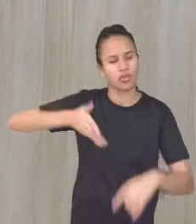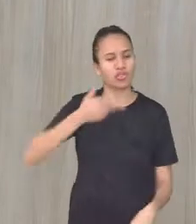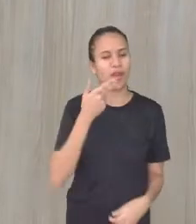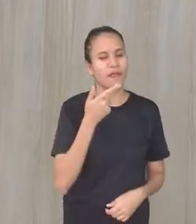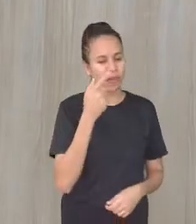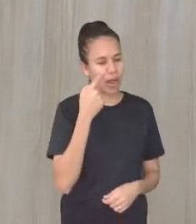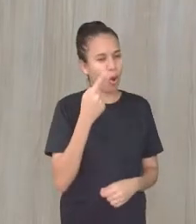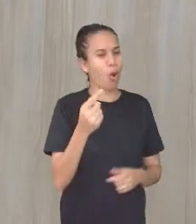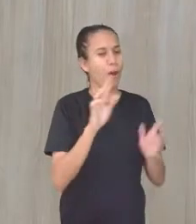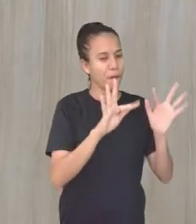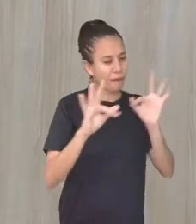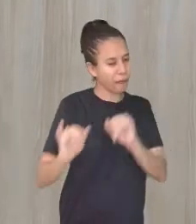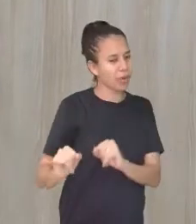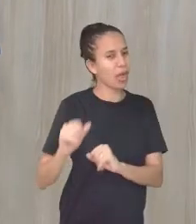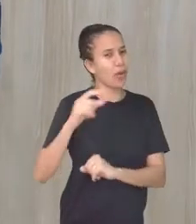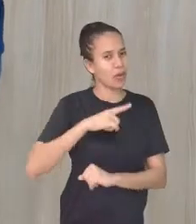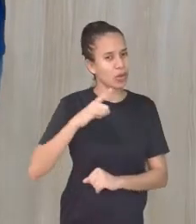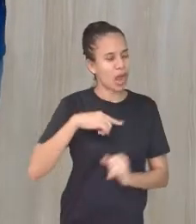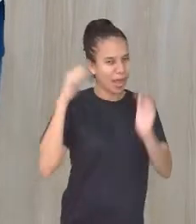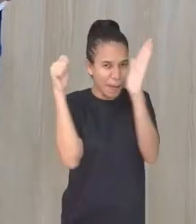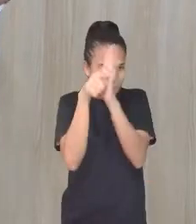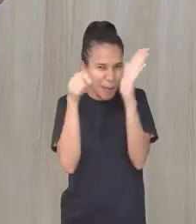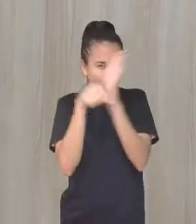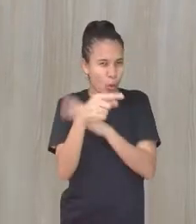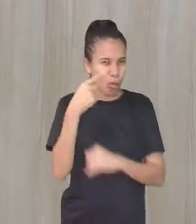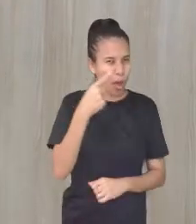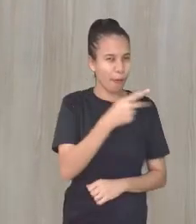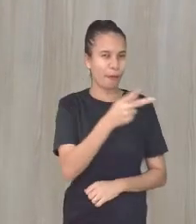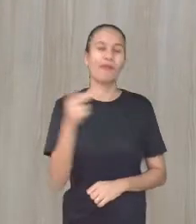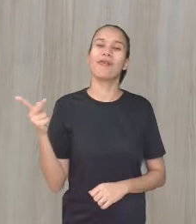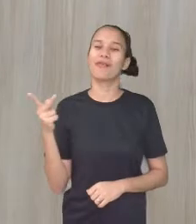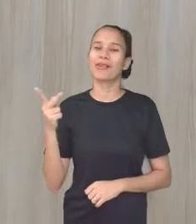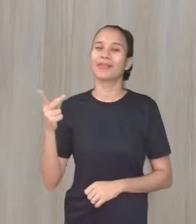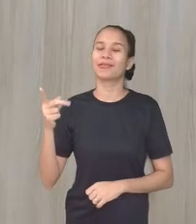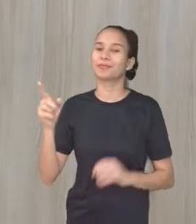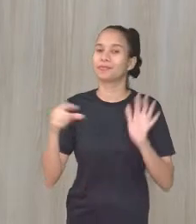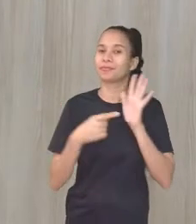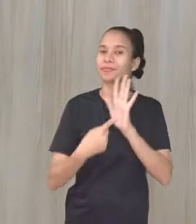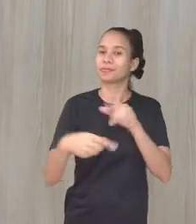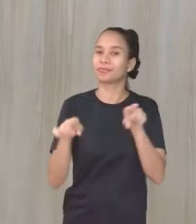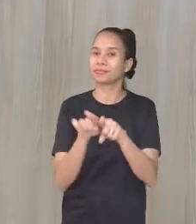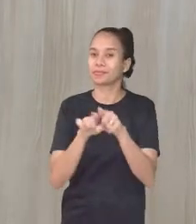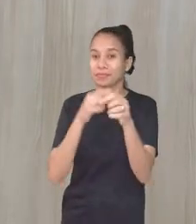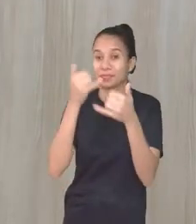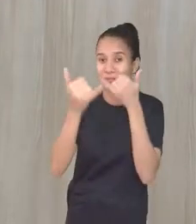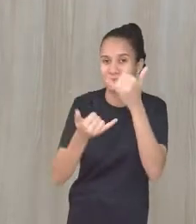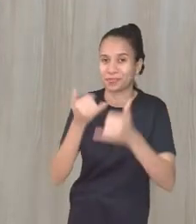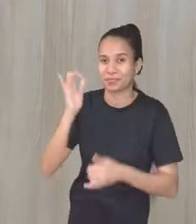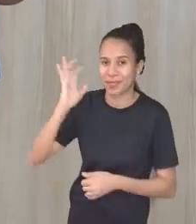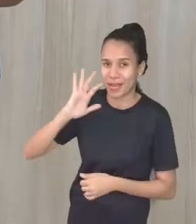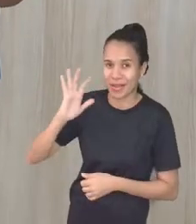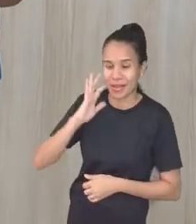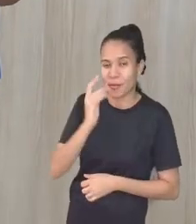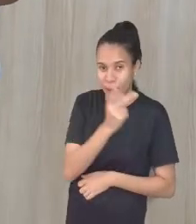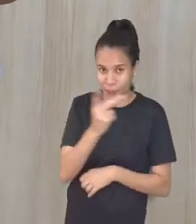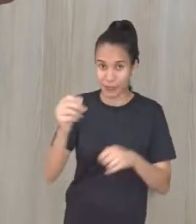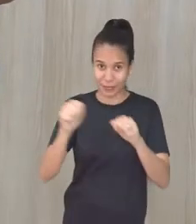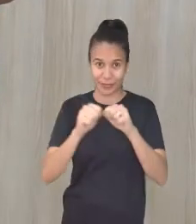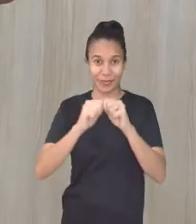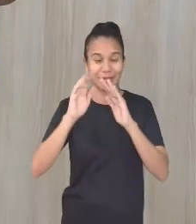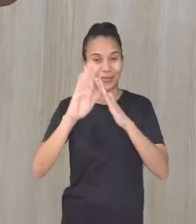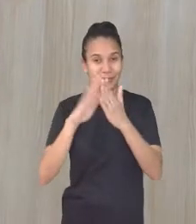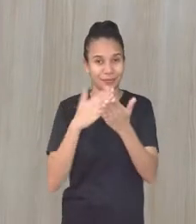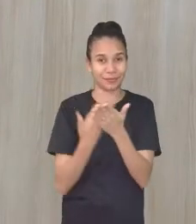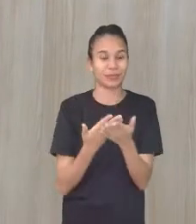ela, no finalzinho, professora Cláudia, eu vou fazer perguntas a vocês. E eu vou trazer uma brincadeira que vocês fazem muito aí na